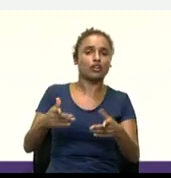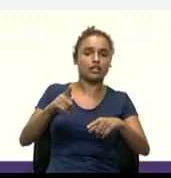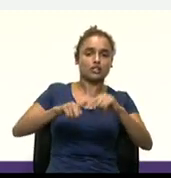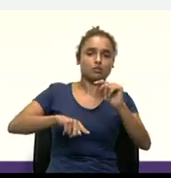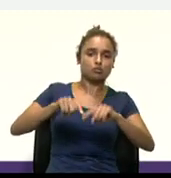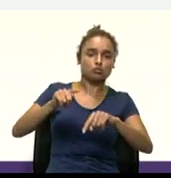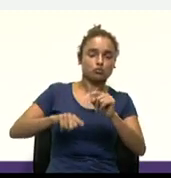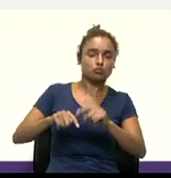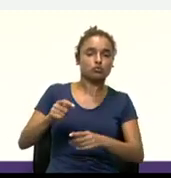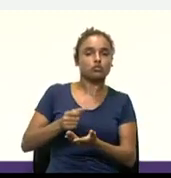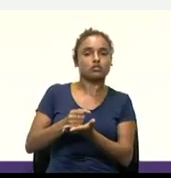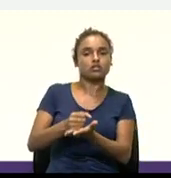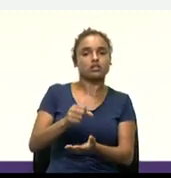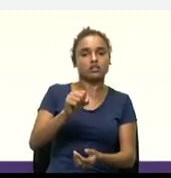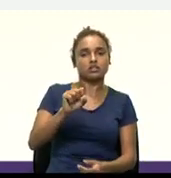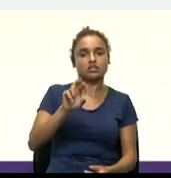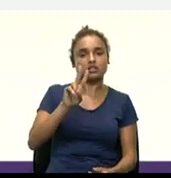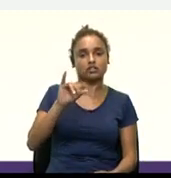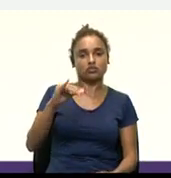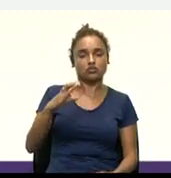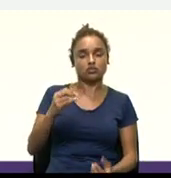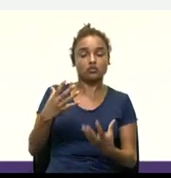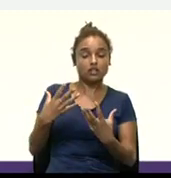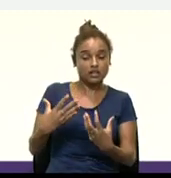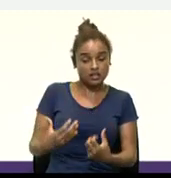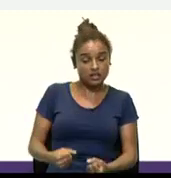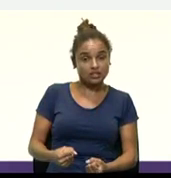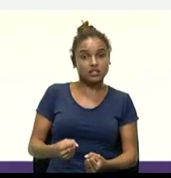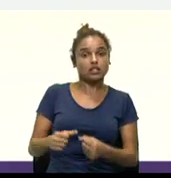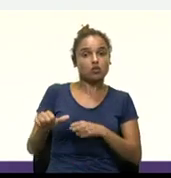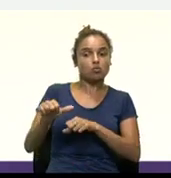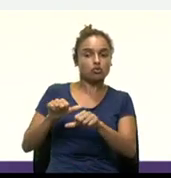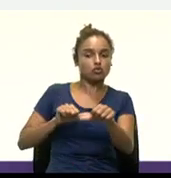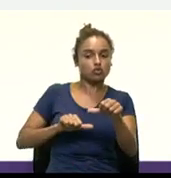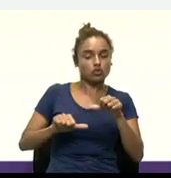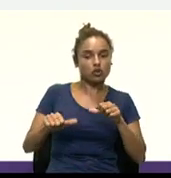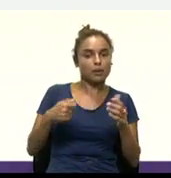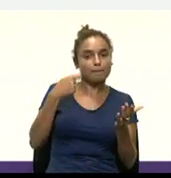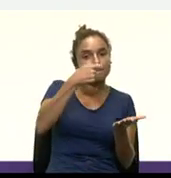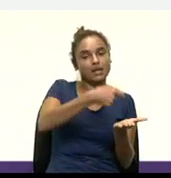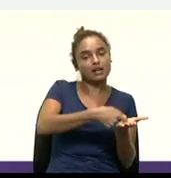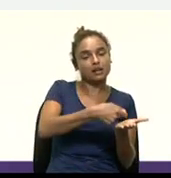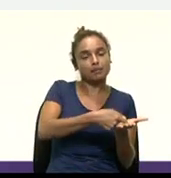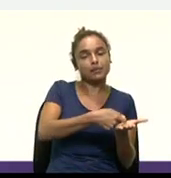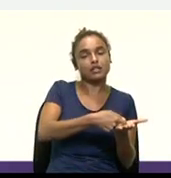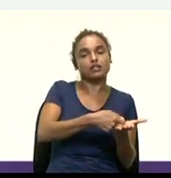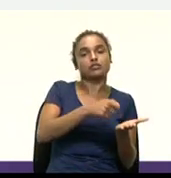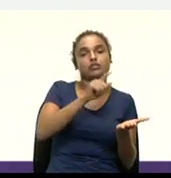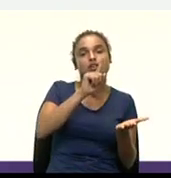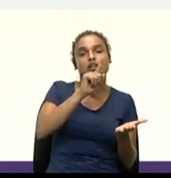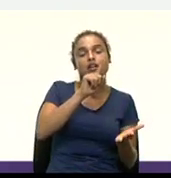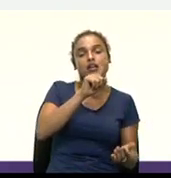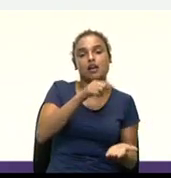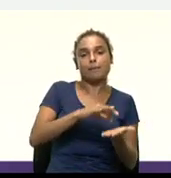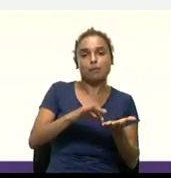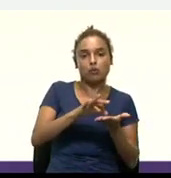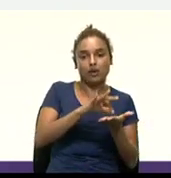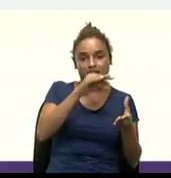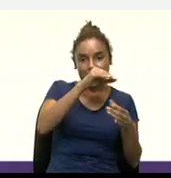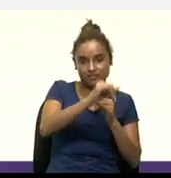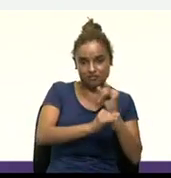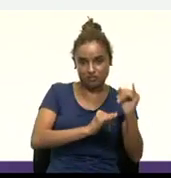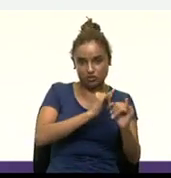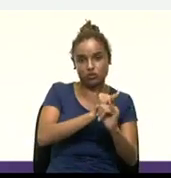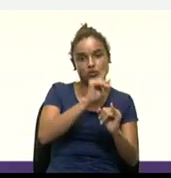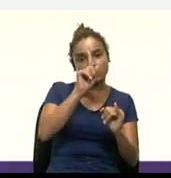hoje estão aceitando a Bitcoin, não só no Brasil, mas também pelo